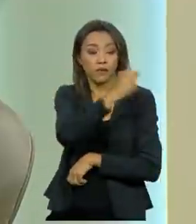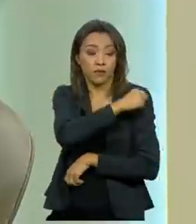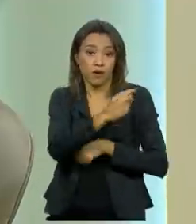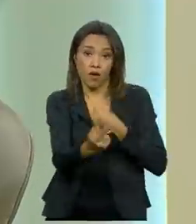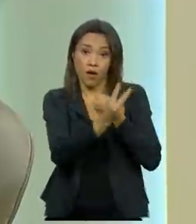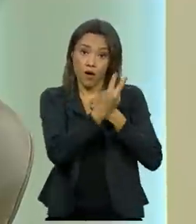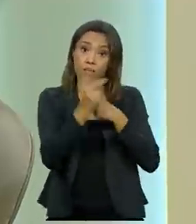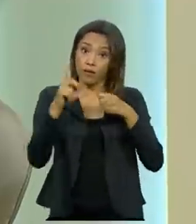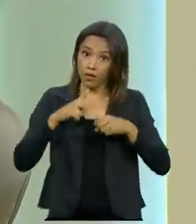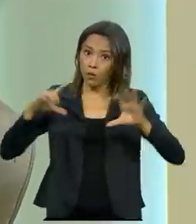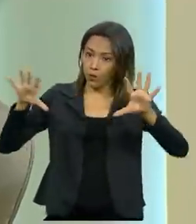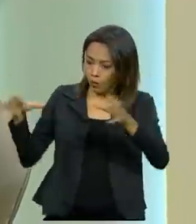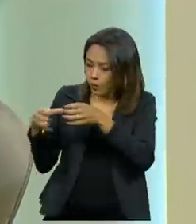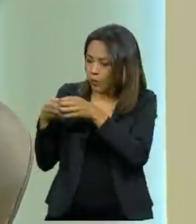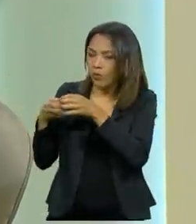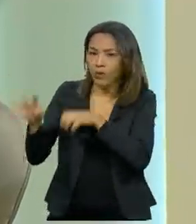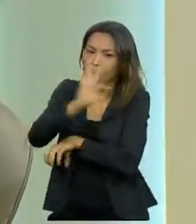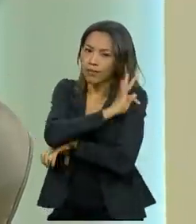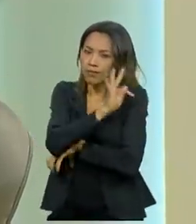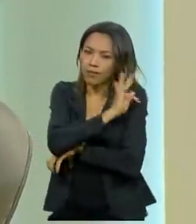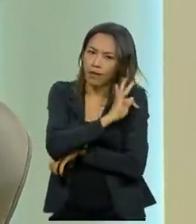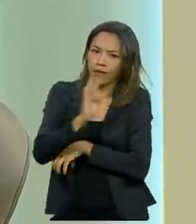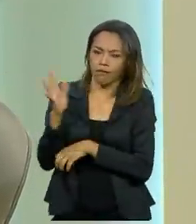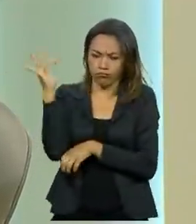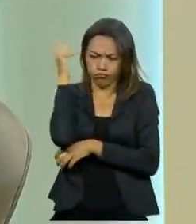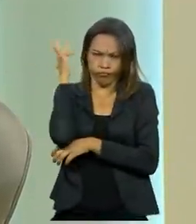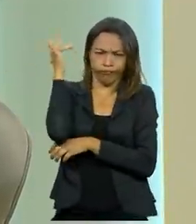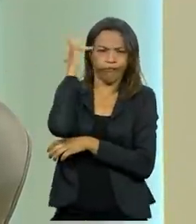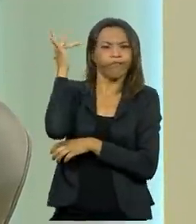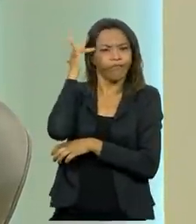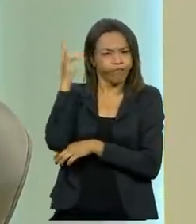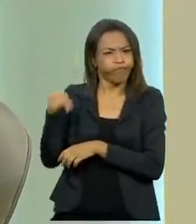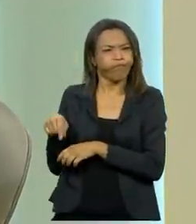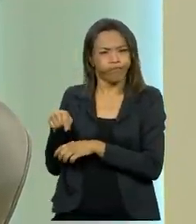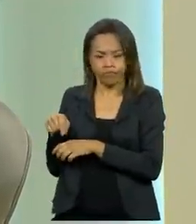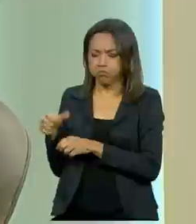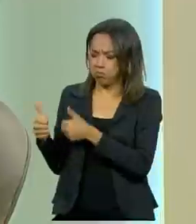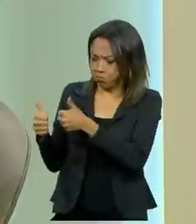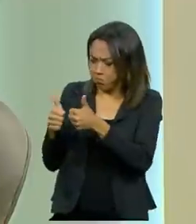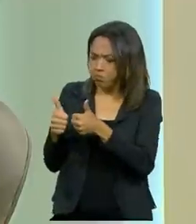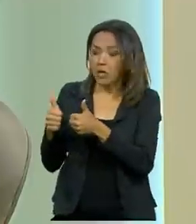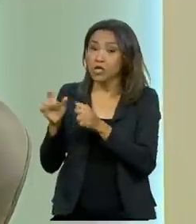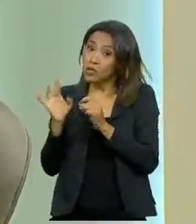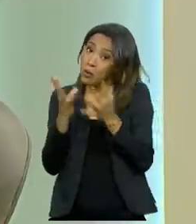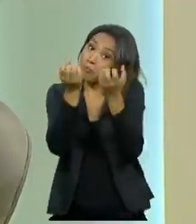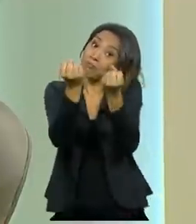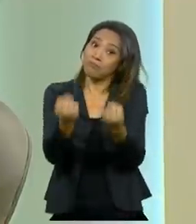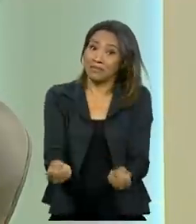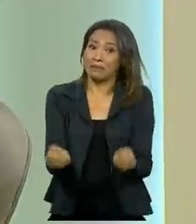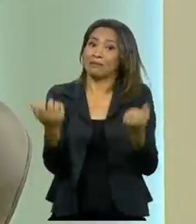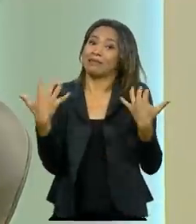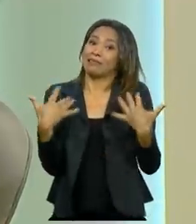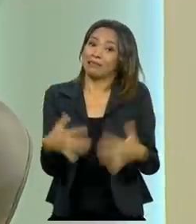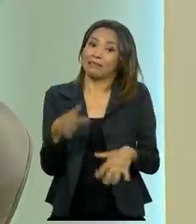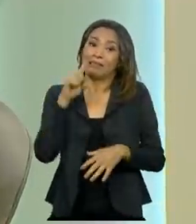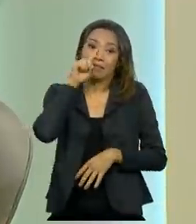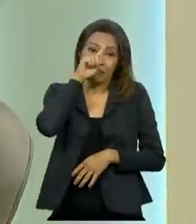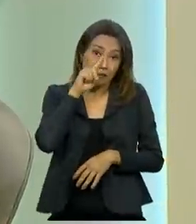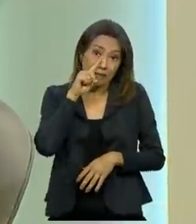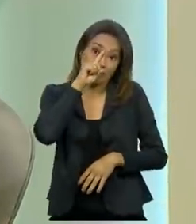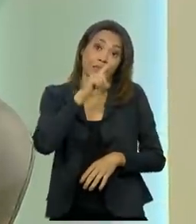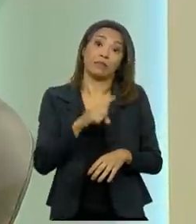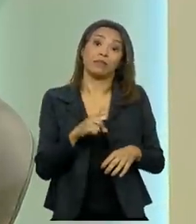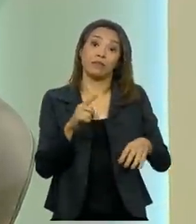uma Câmara Técnica de Especialistas muito qualificados, só pesou o risco eventual da